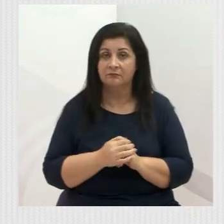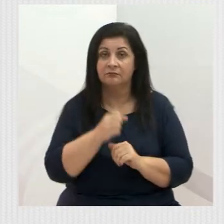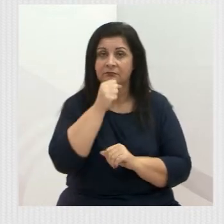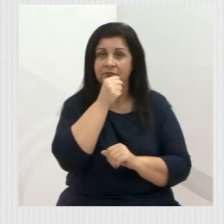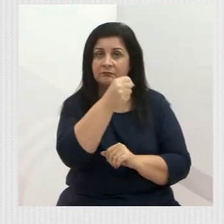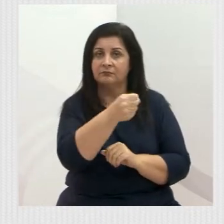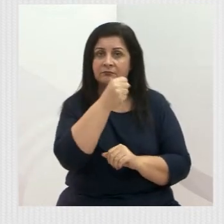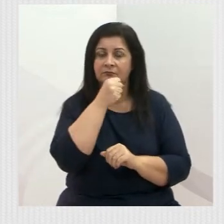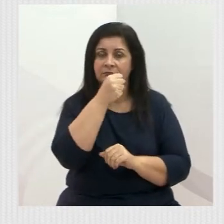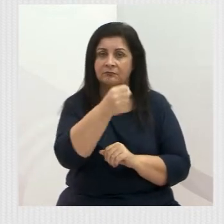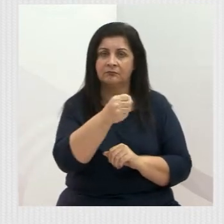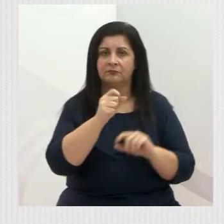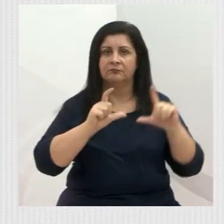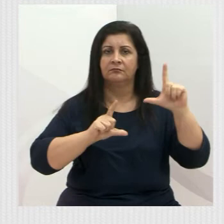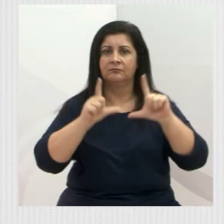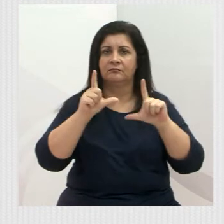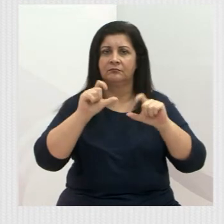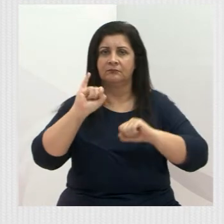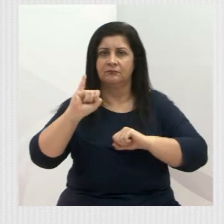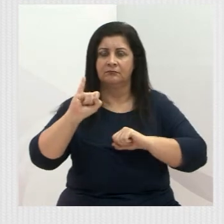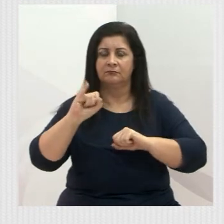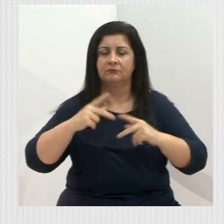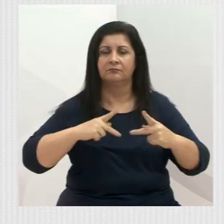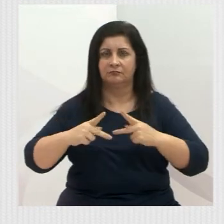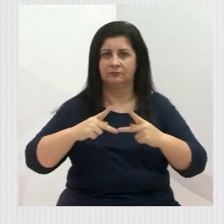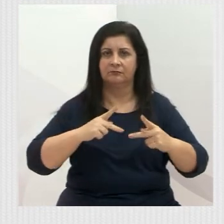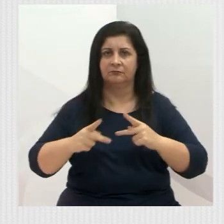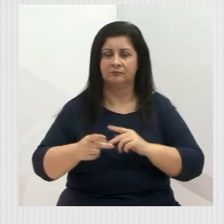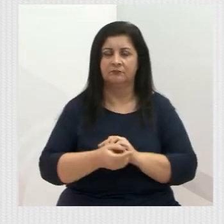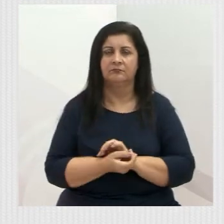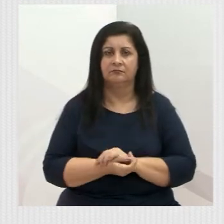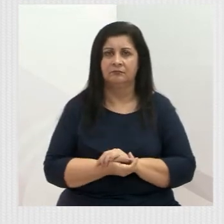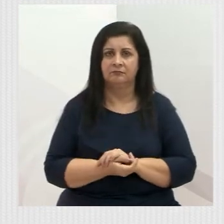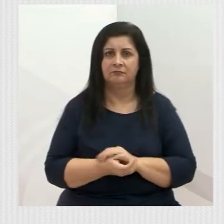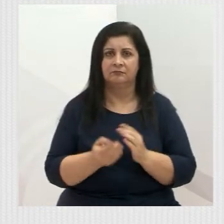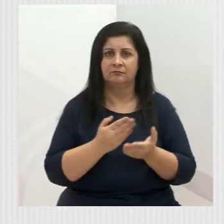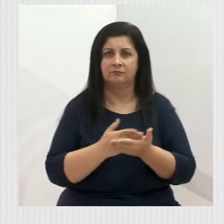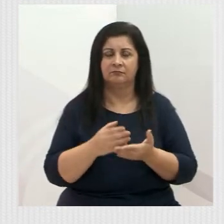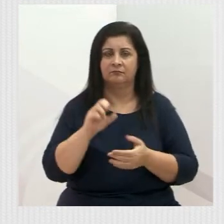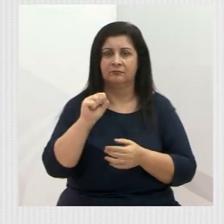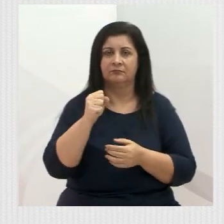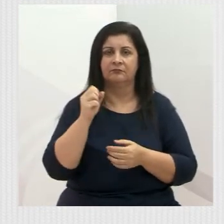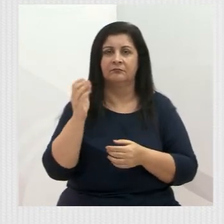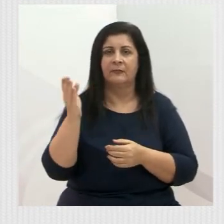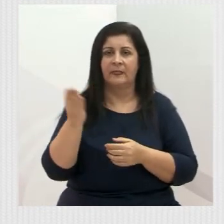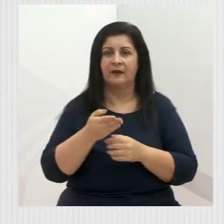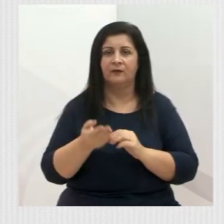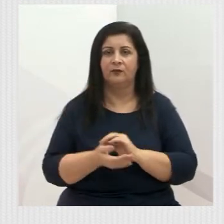entrevista à TVI em São José dos Campos, a partir das 8h30 da manhã.